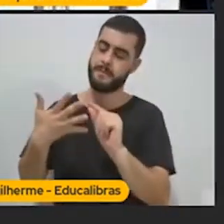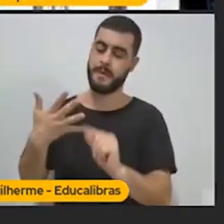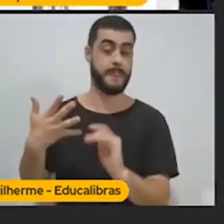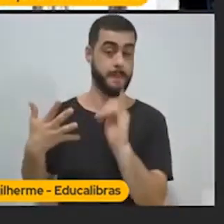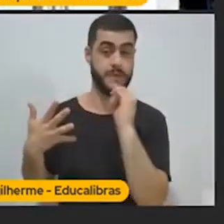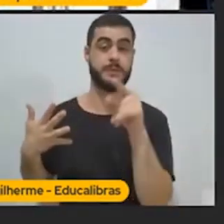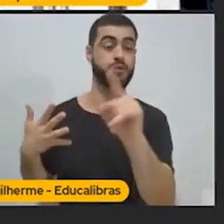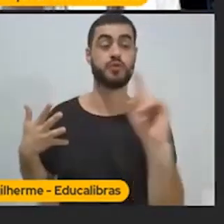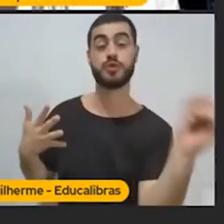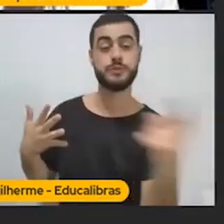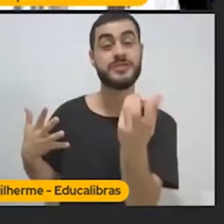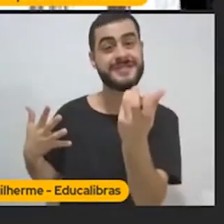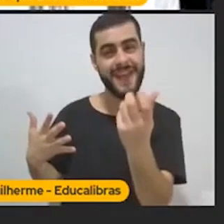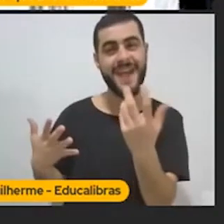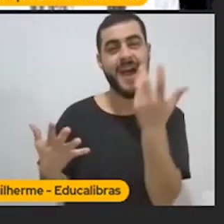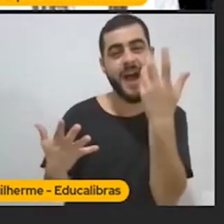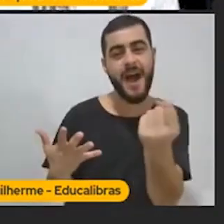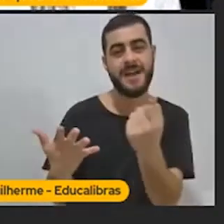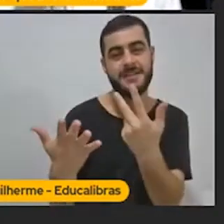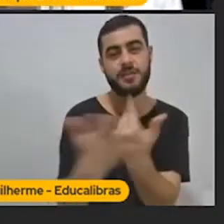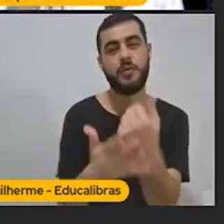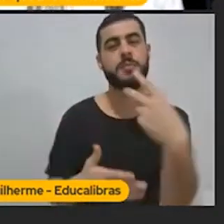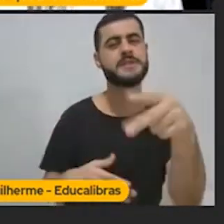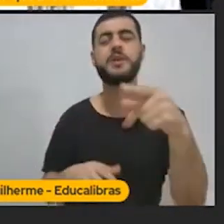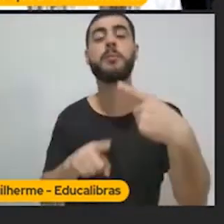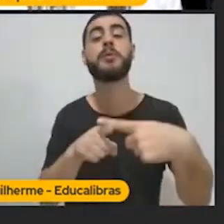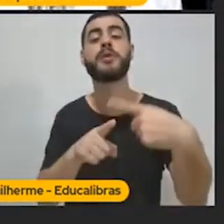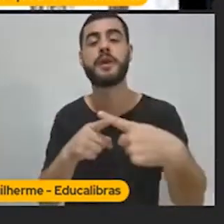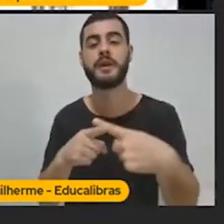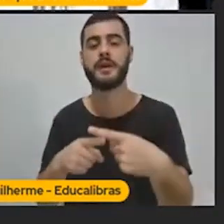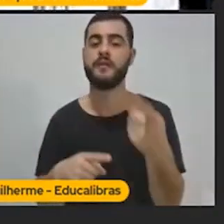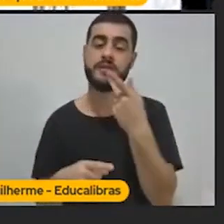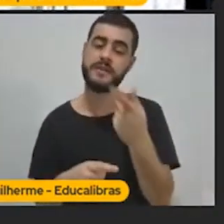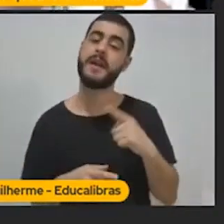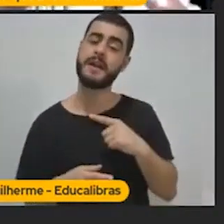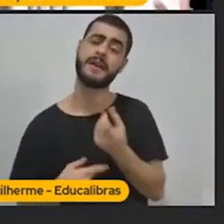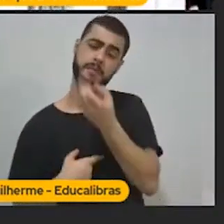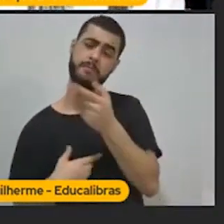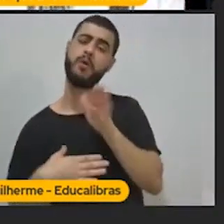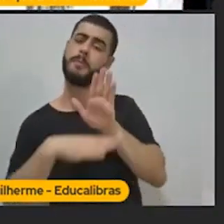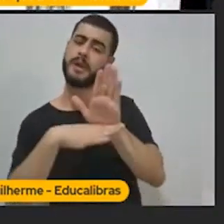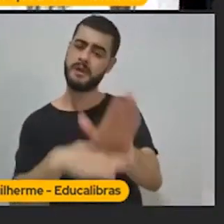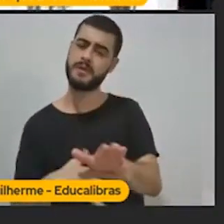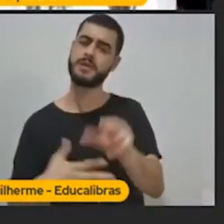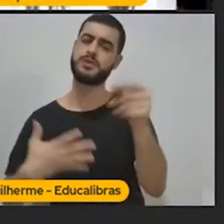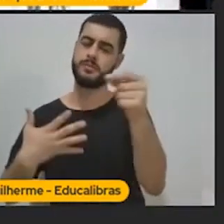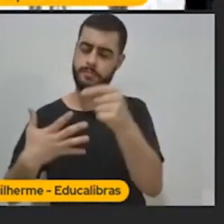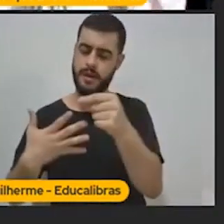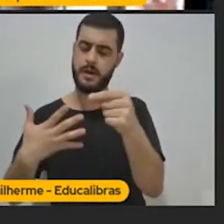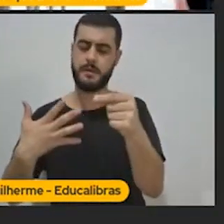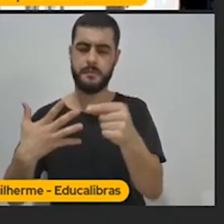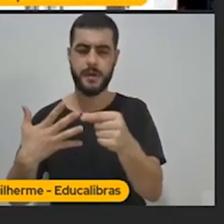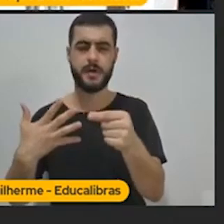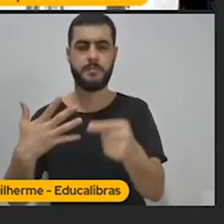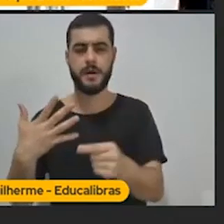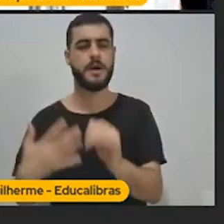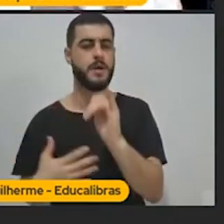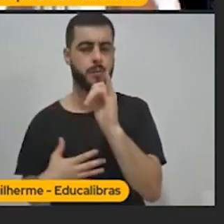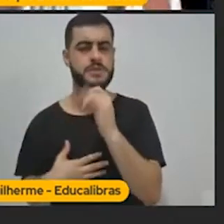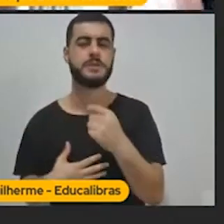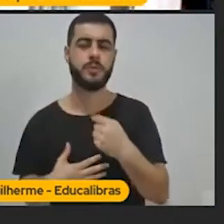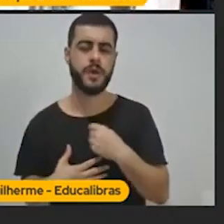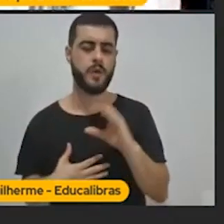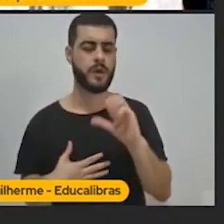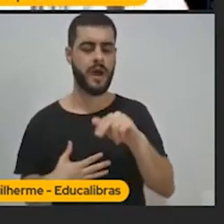pelo seu serviço? Então, você coloca os benefícios, que desenvolvem aulas semanais, que toda semana tem conteúdo exclusivo,